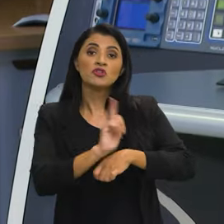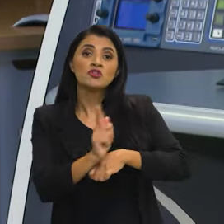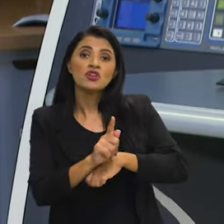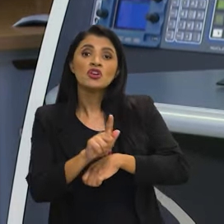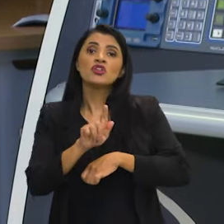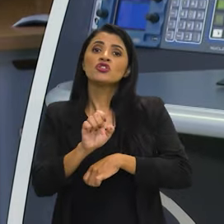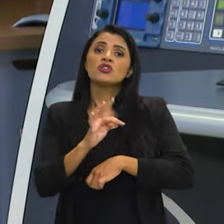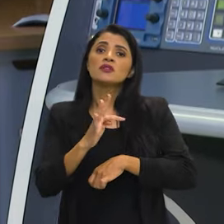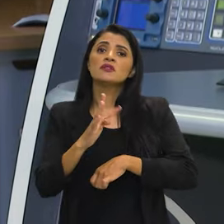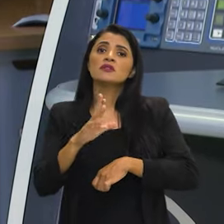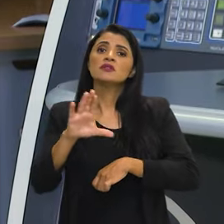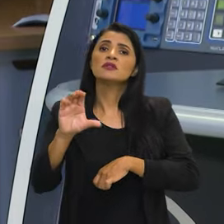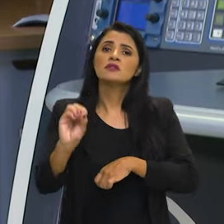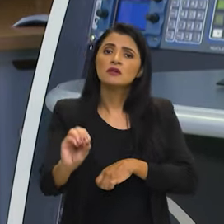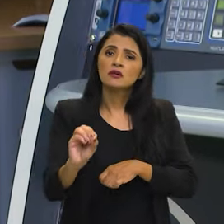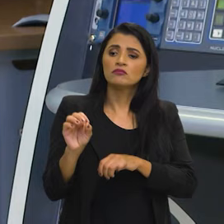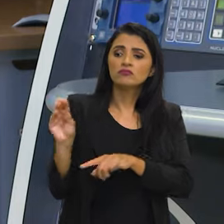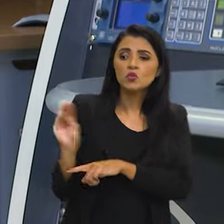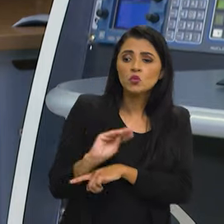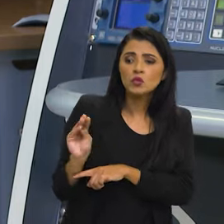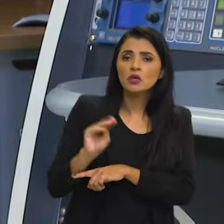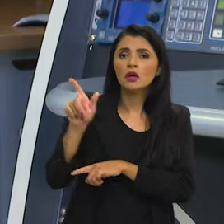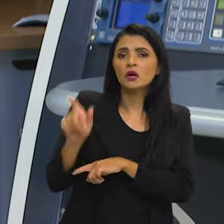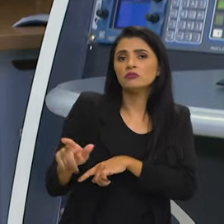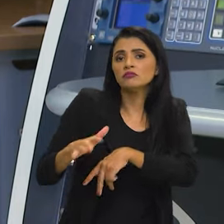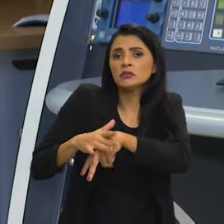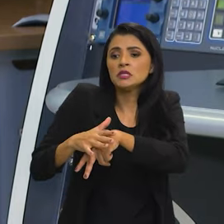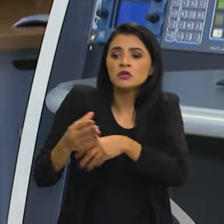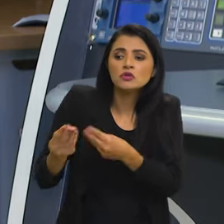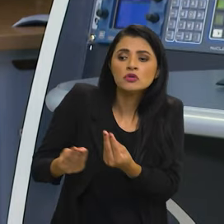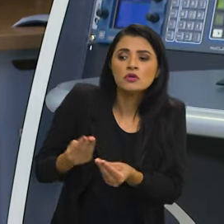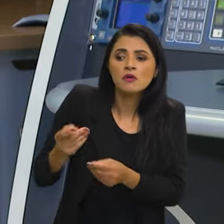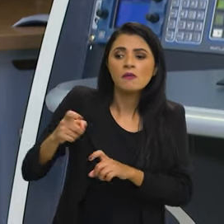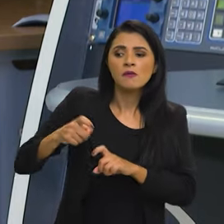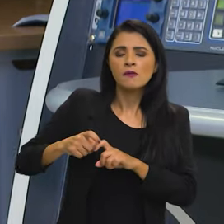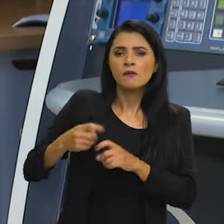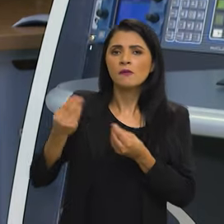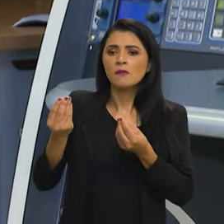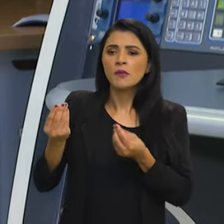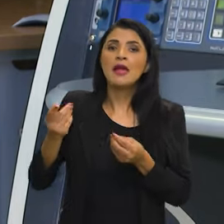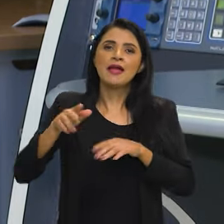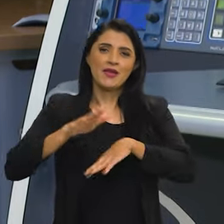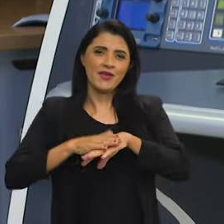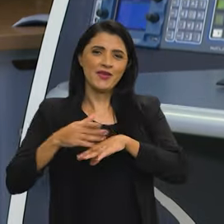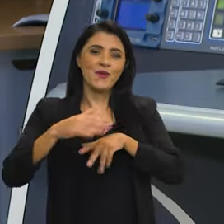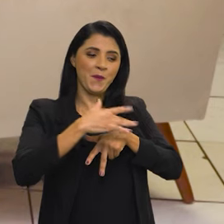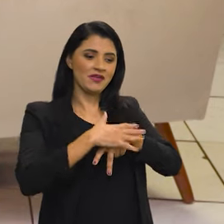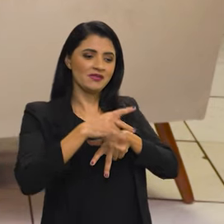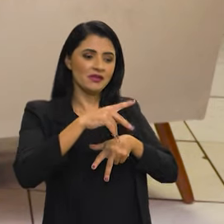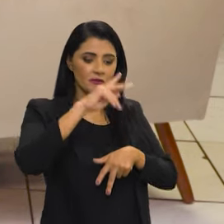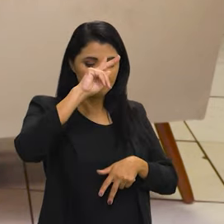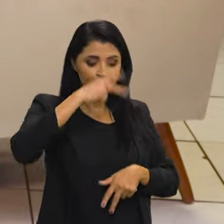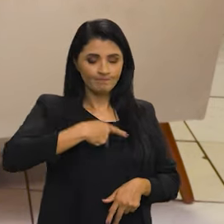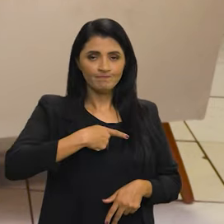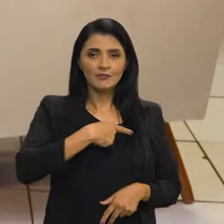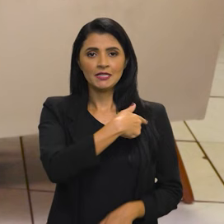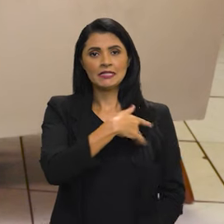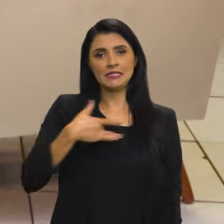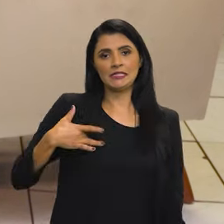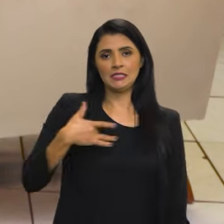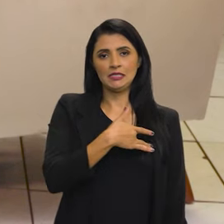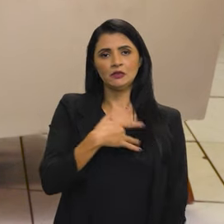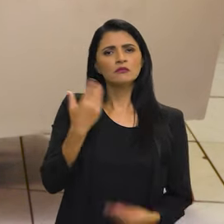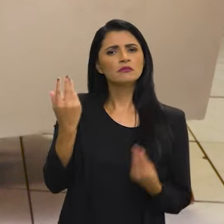de gestão, melhores decisões para o processo de cuidado clínico do paciente e o próprio paciente em relação à sua própria saúde.